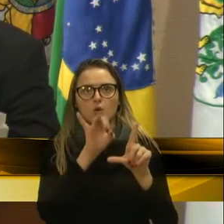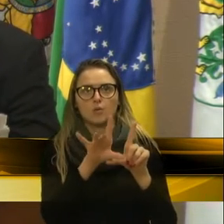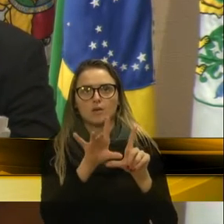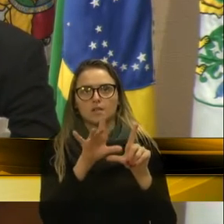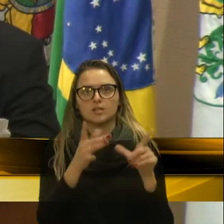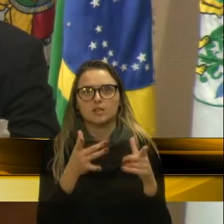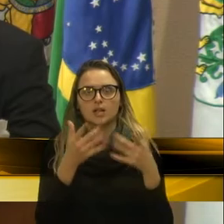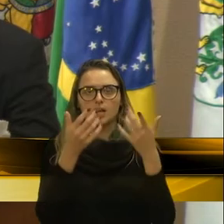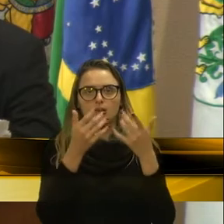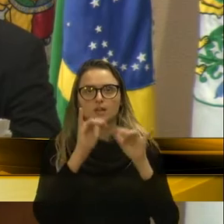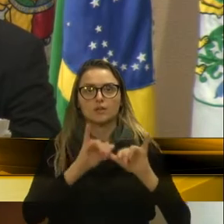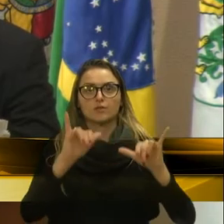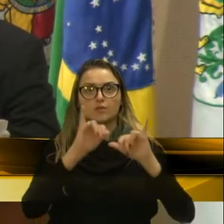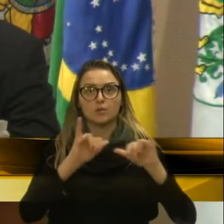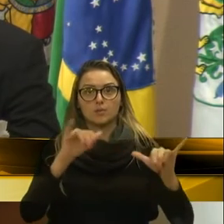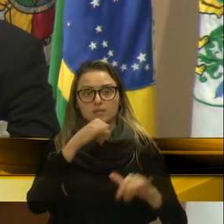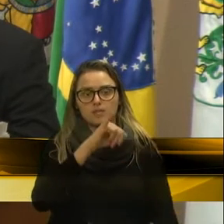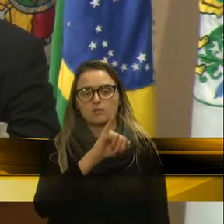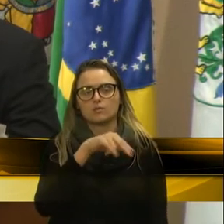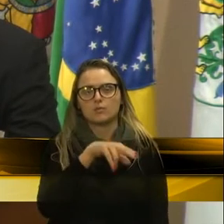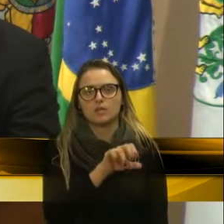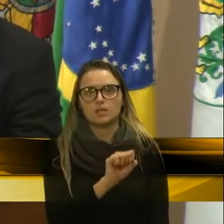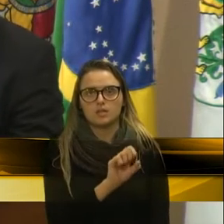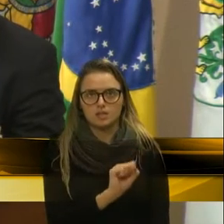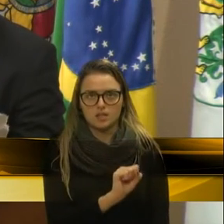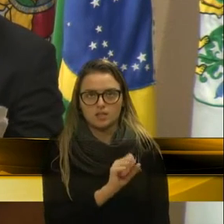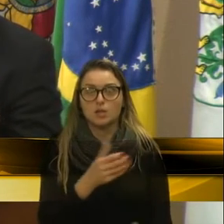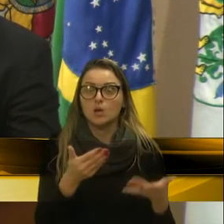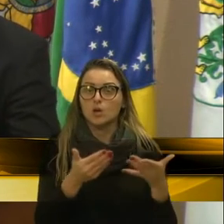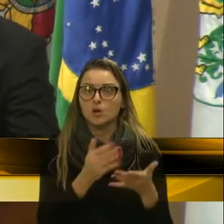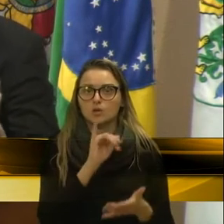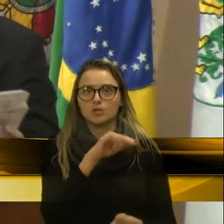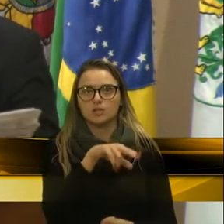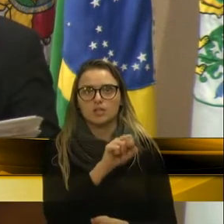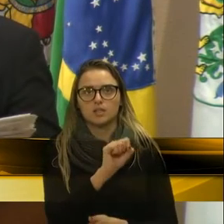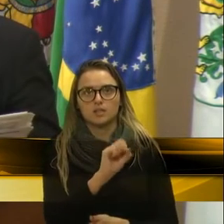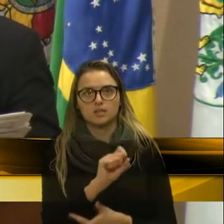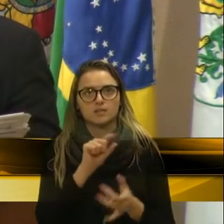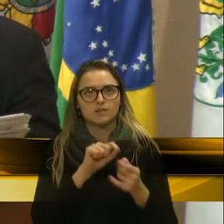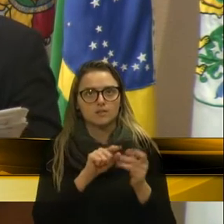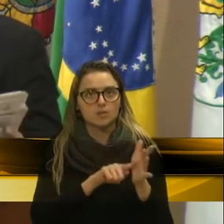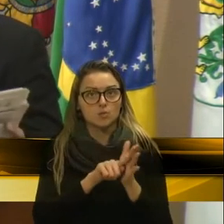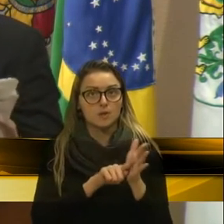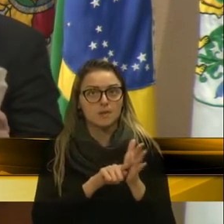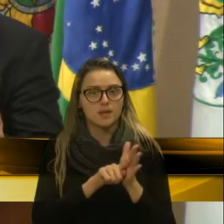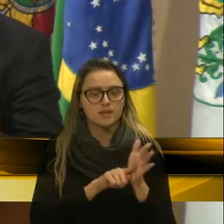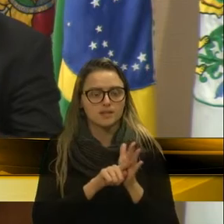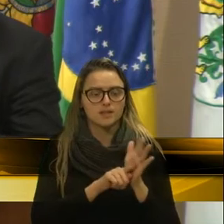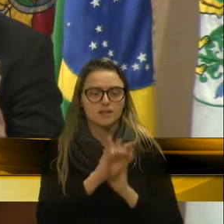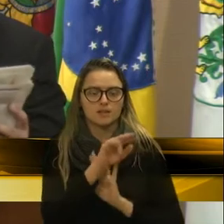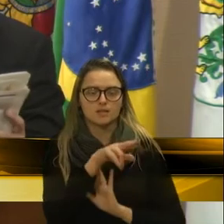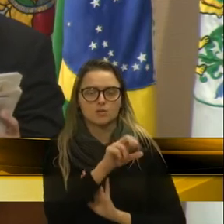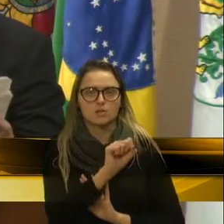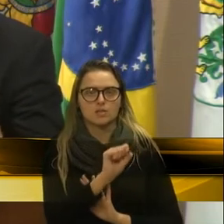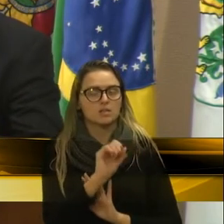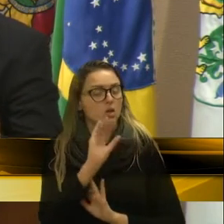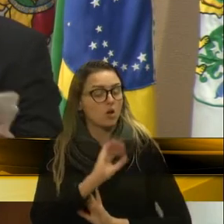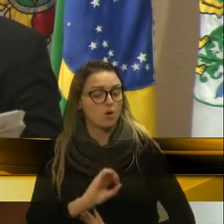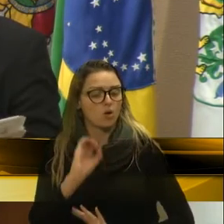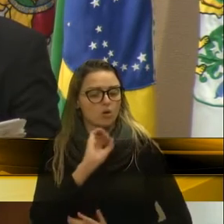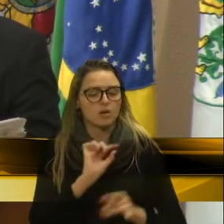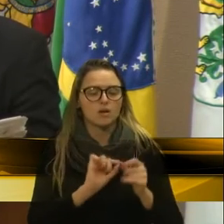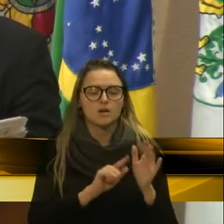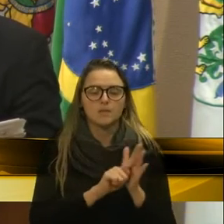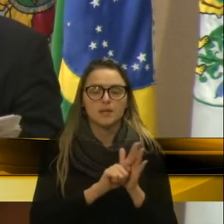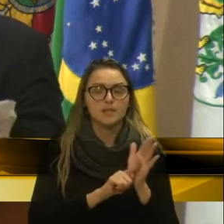INSS. Ou seja, o INSS está fazendo, o governo está fazendo um pente fino no INSS. Bom, até aí, ótimo. Tem que